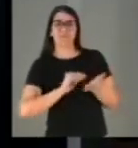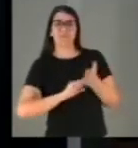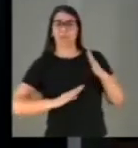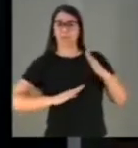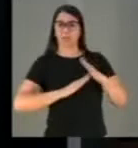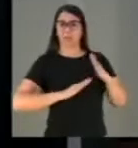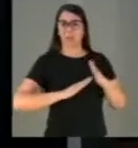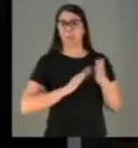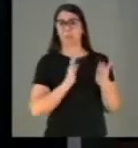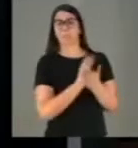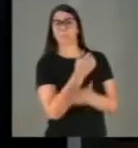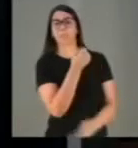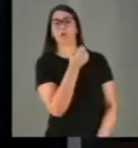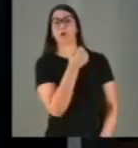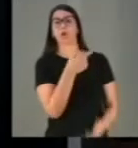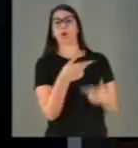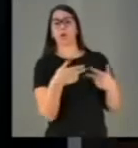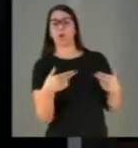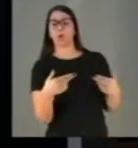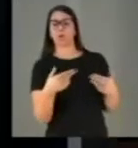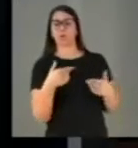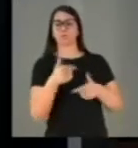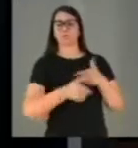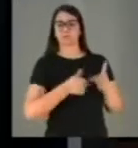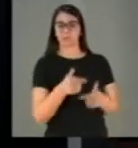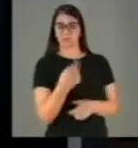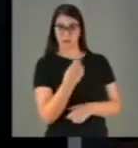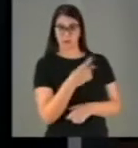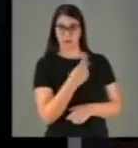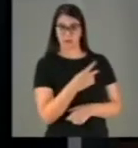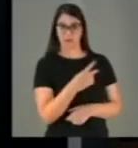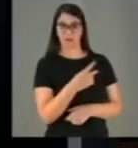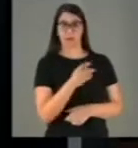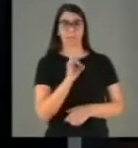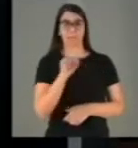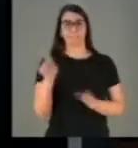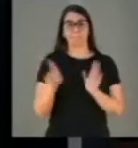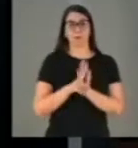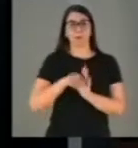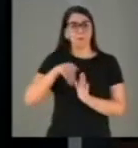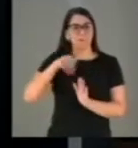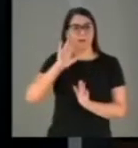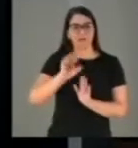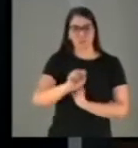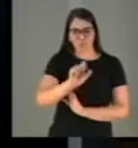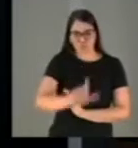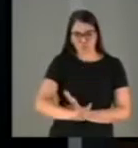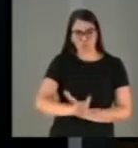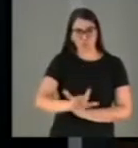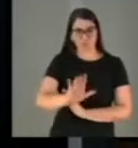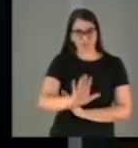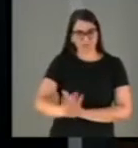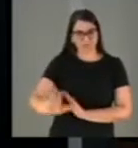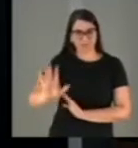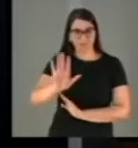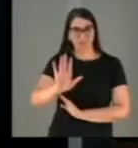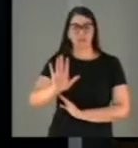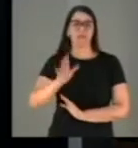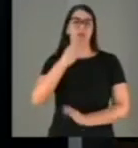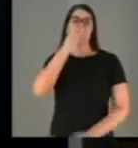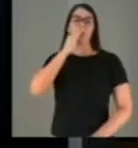a poucas atividades extrativas, restritas ao sudeste, ignora todo esse potencial.